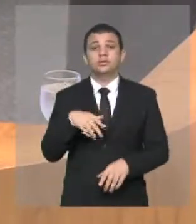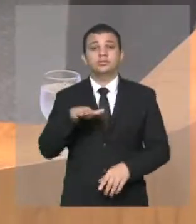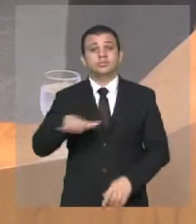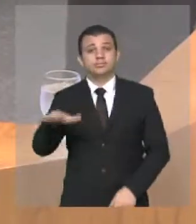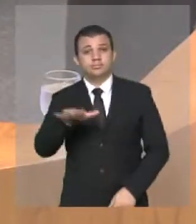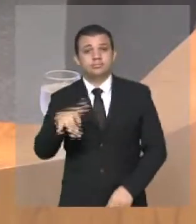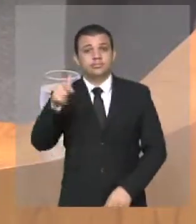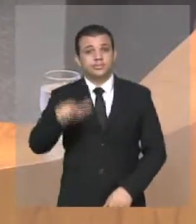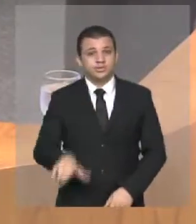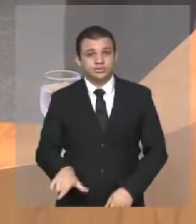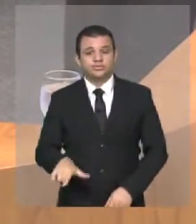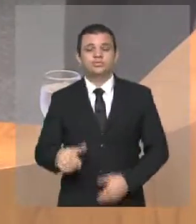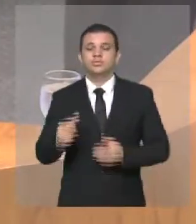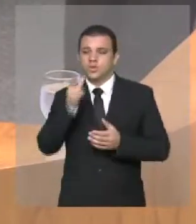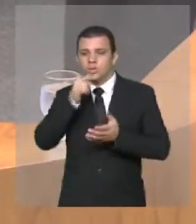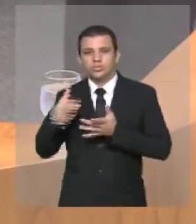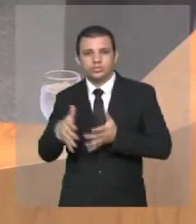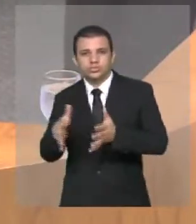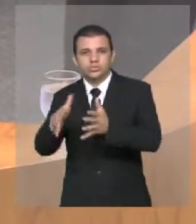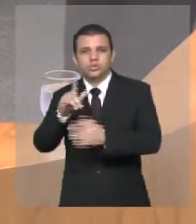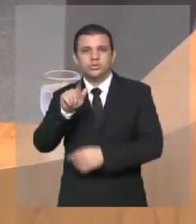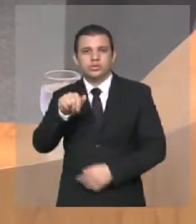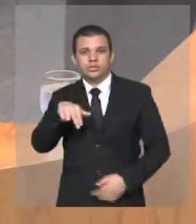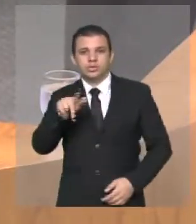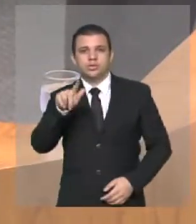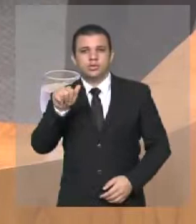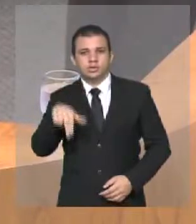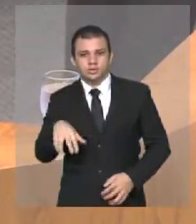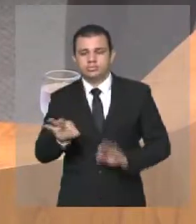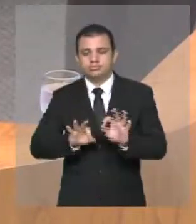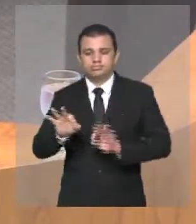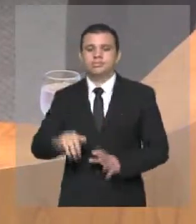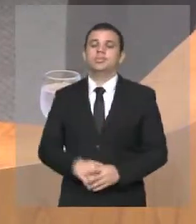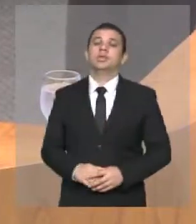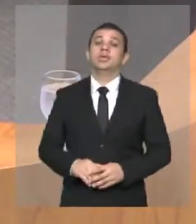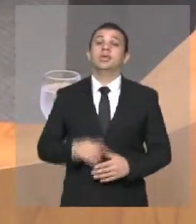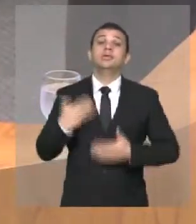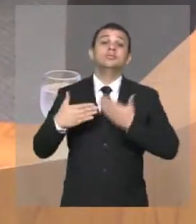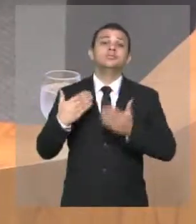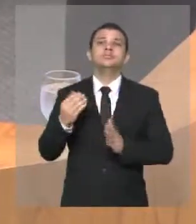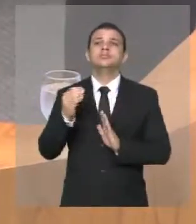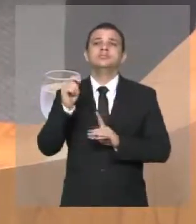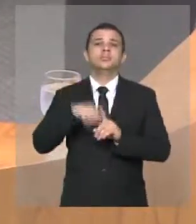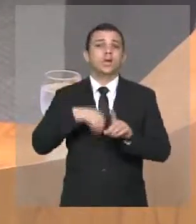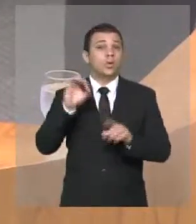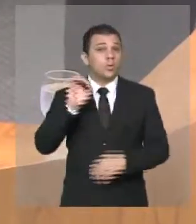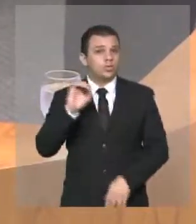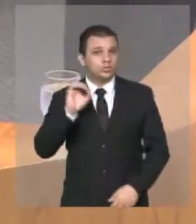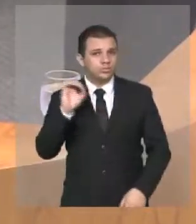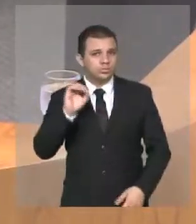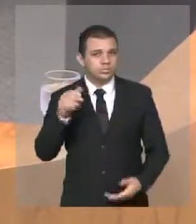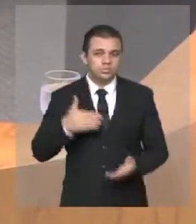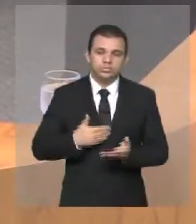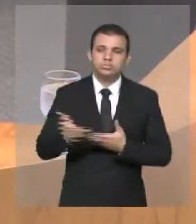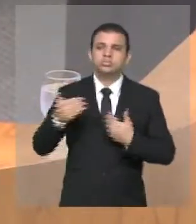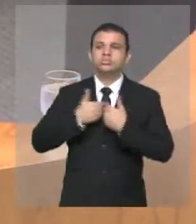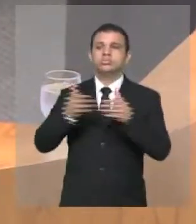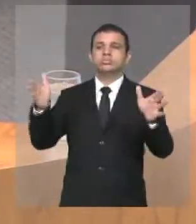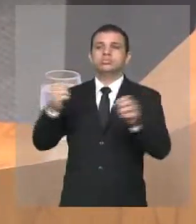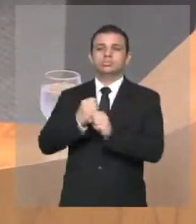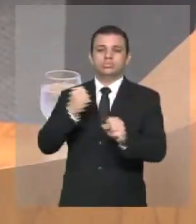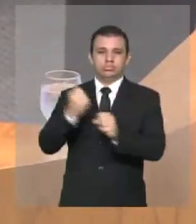Gangã. Quando foi em outubro de 2013, o prefeito foi lá fazer o lançamento da obra. E o prefeito se deslocou para o local,